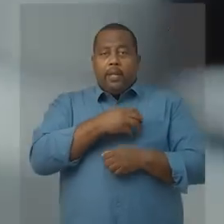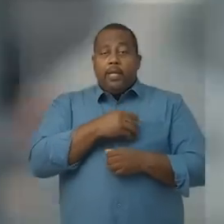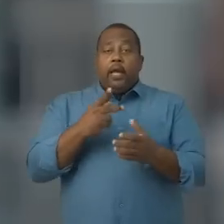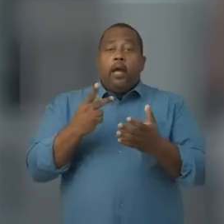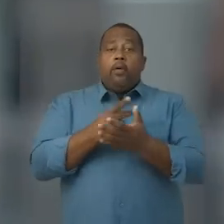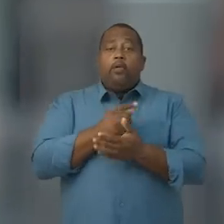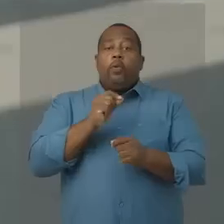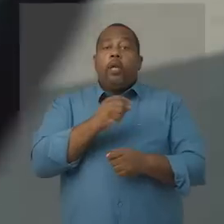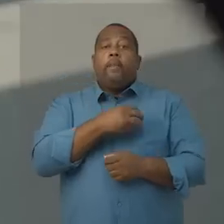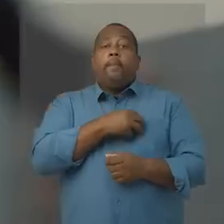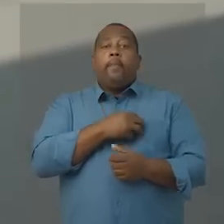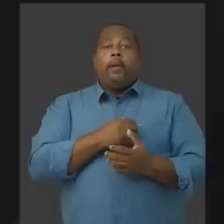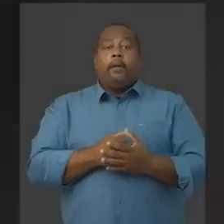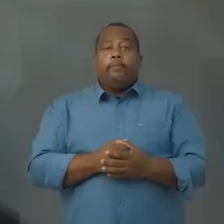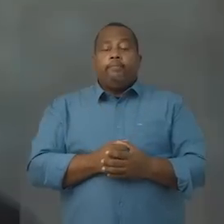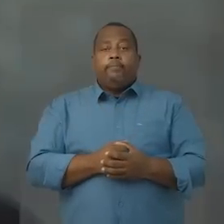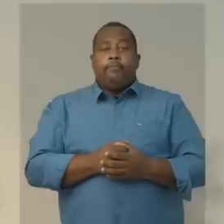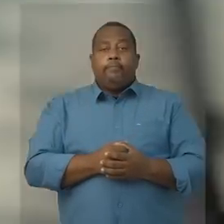que aconteceu com a Bahia?